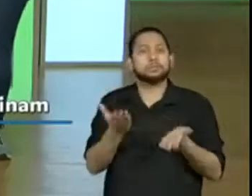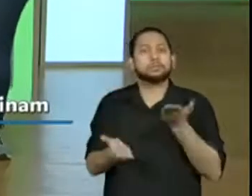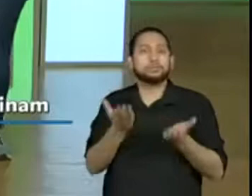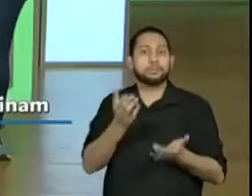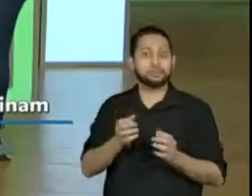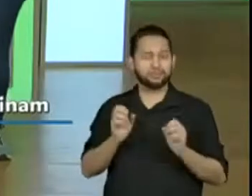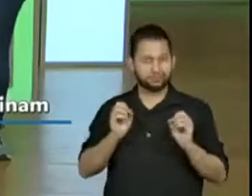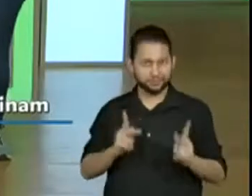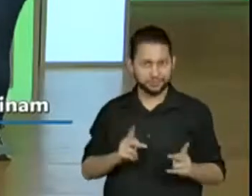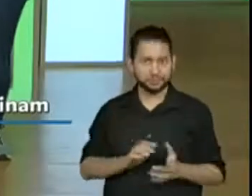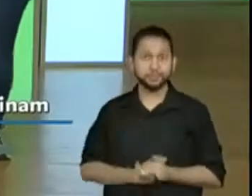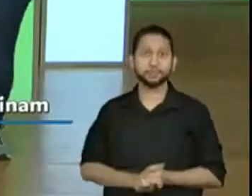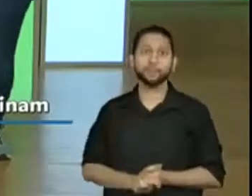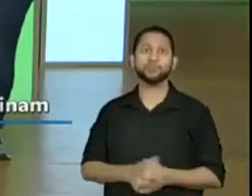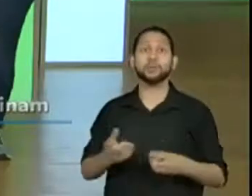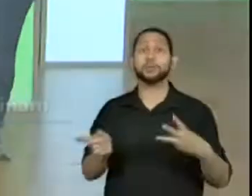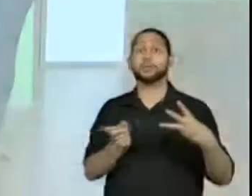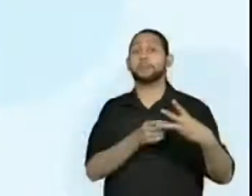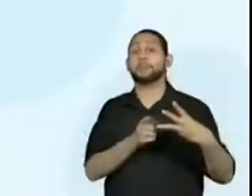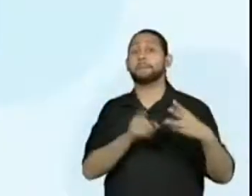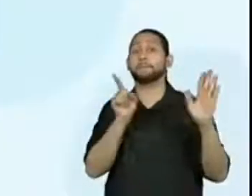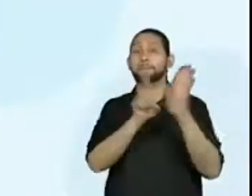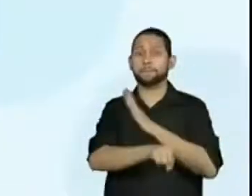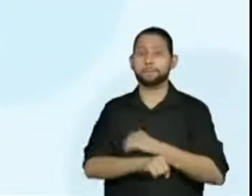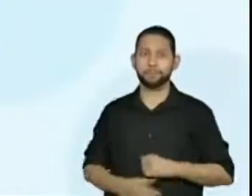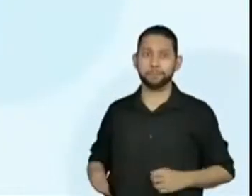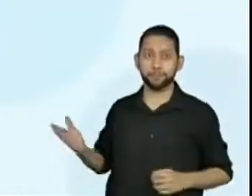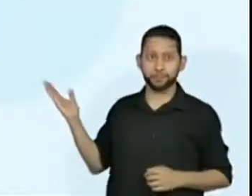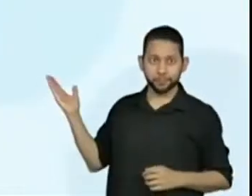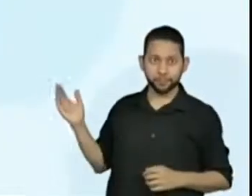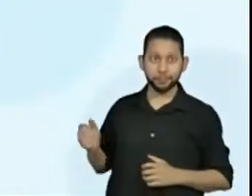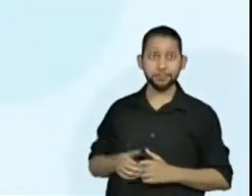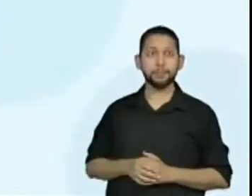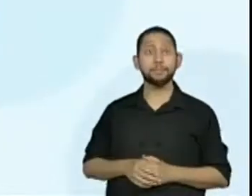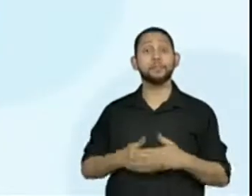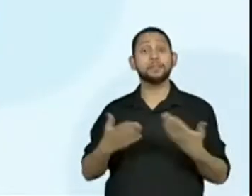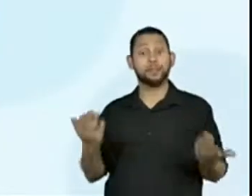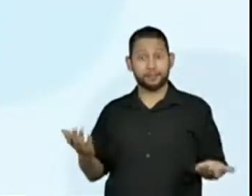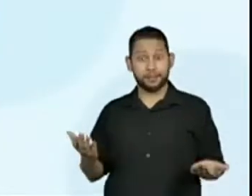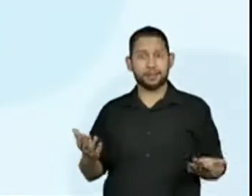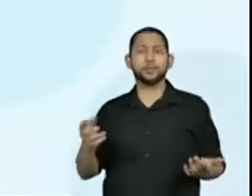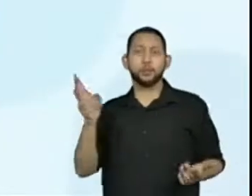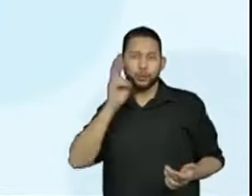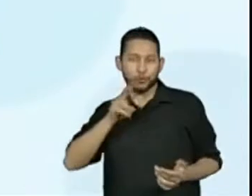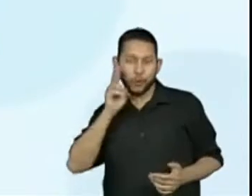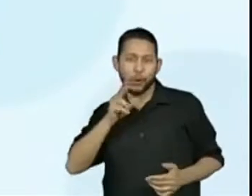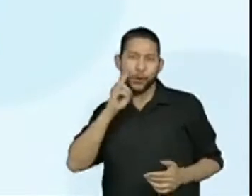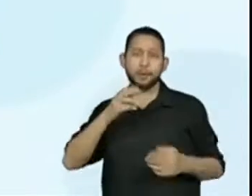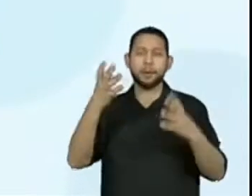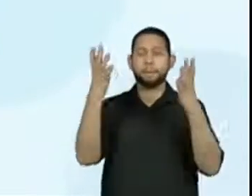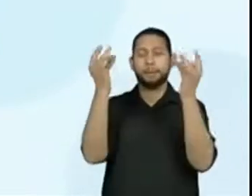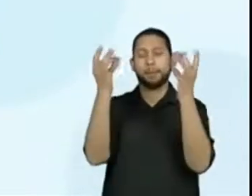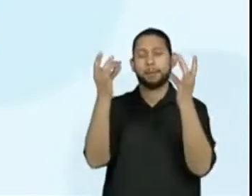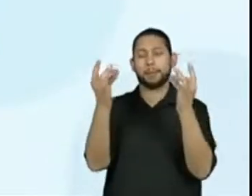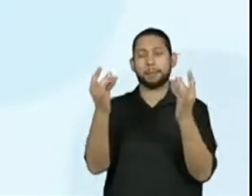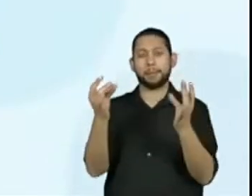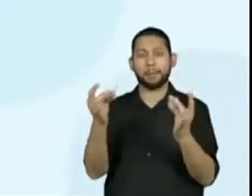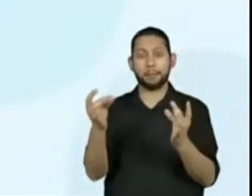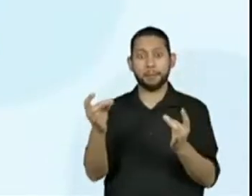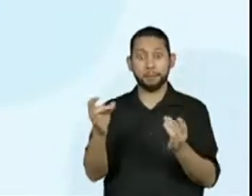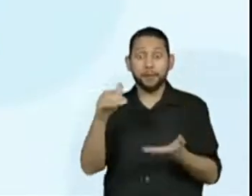ponta da língua, né? A terceira aqui, o desfecho, em geral, surpreendente, humorístico ou